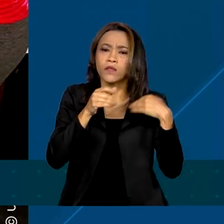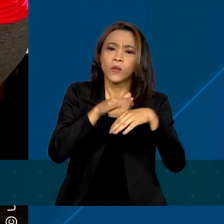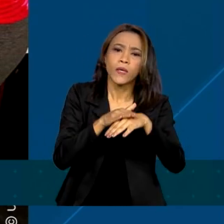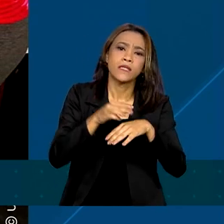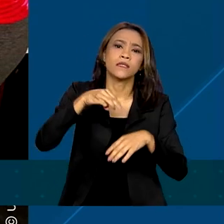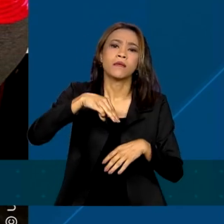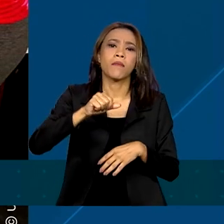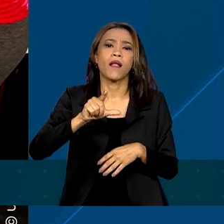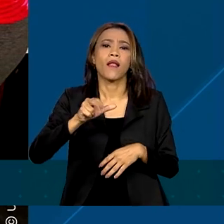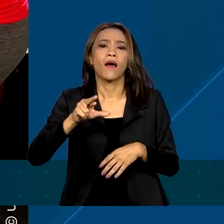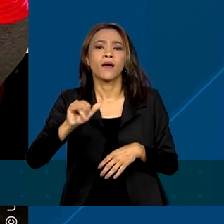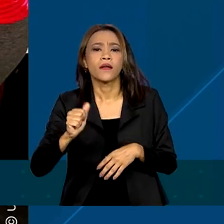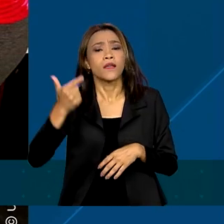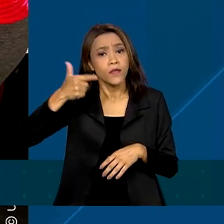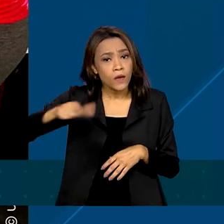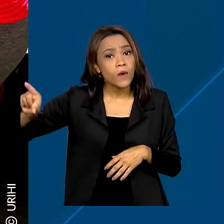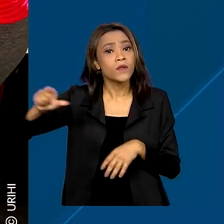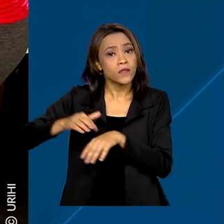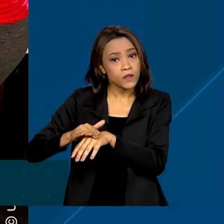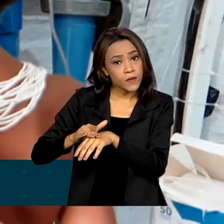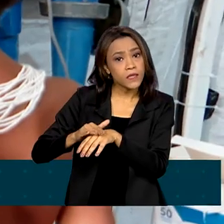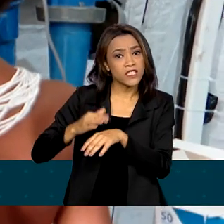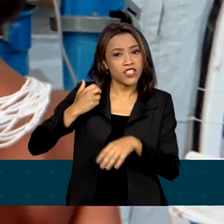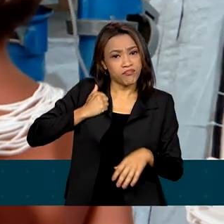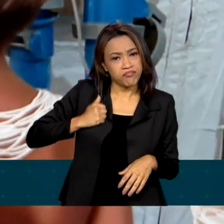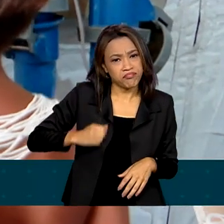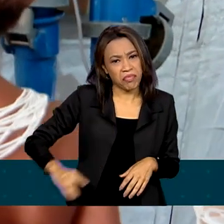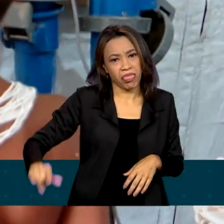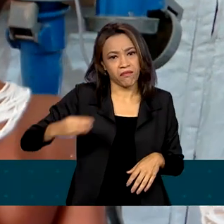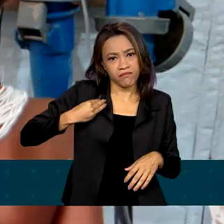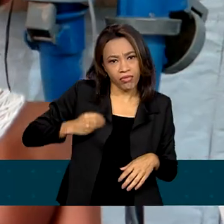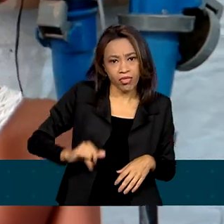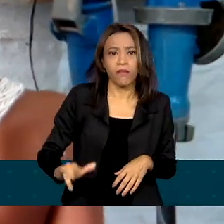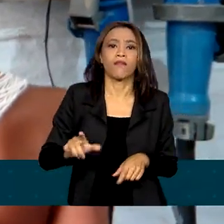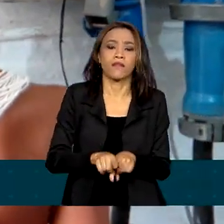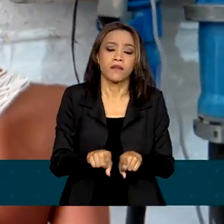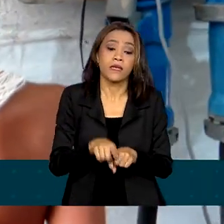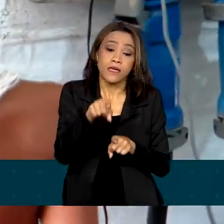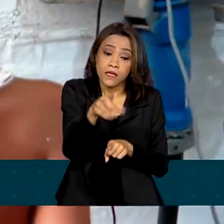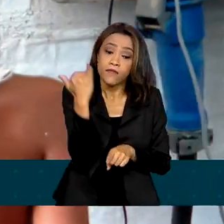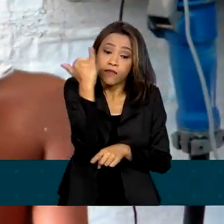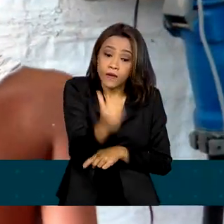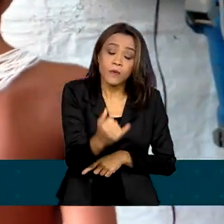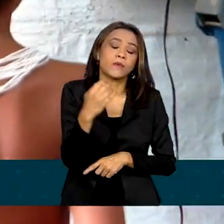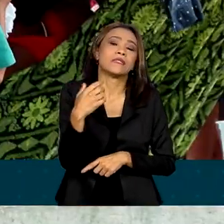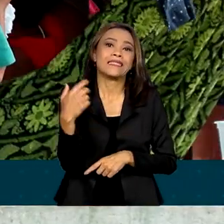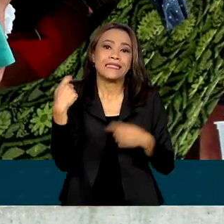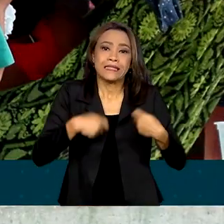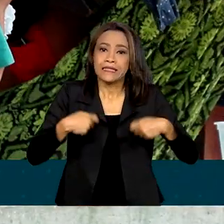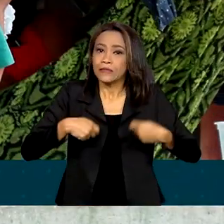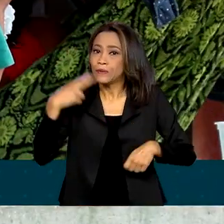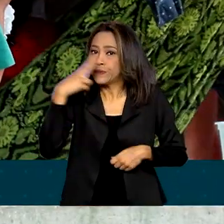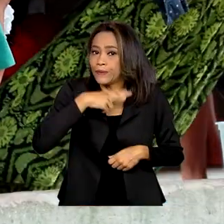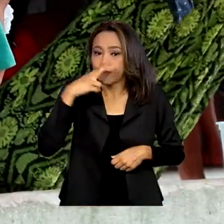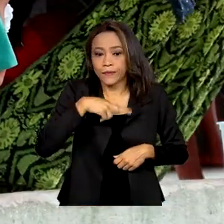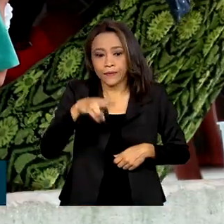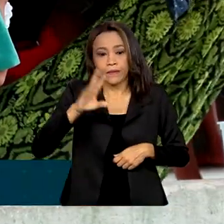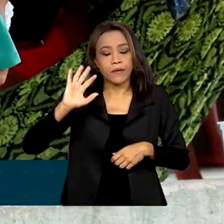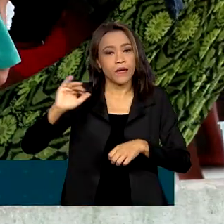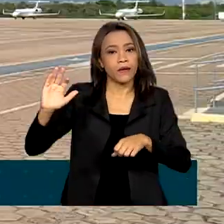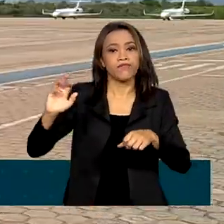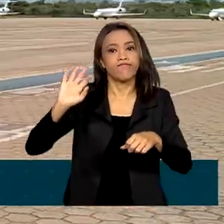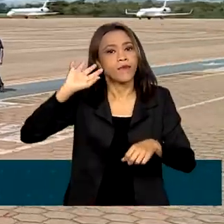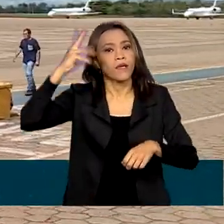e diarreia. O governo federal declarou emergência em saúde pública de importância nacional para facilitar a adoção de